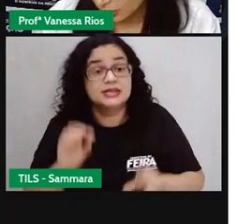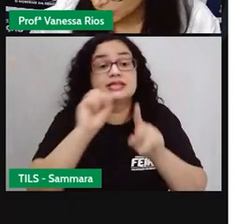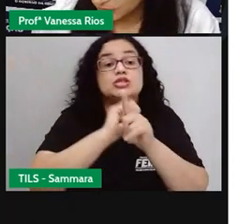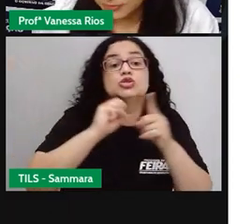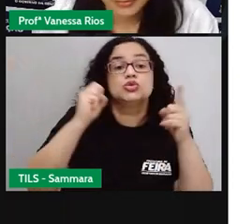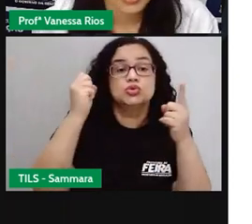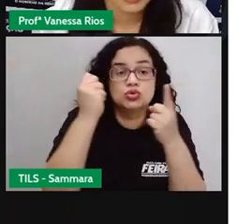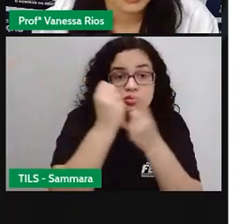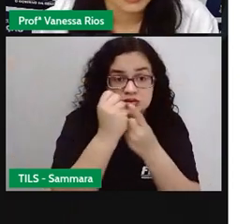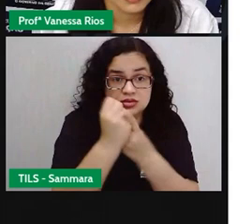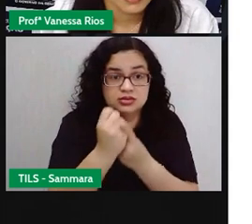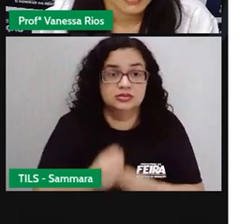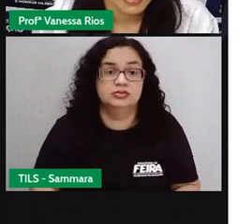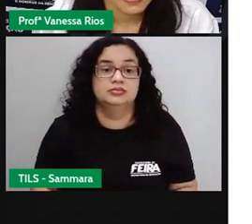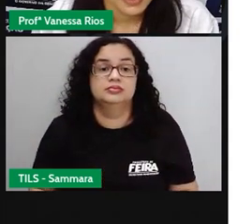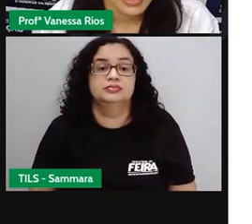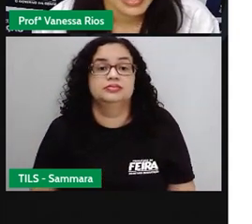sociedade.